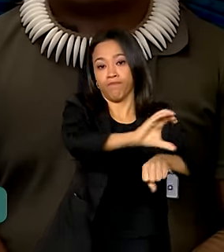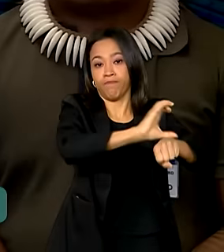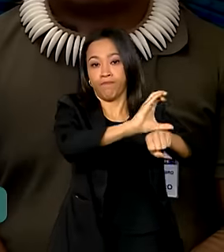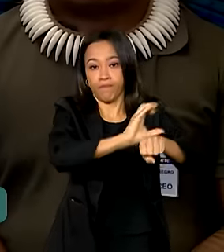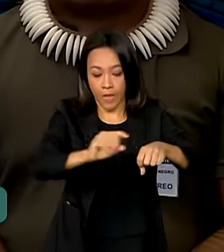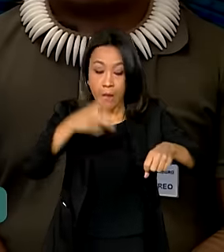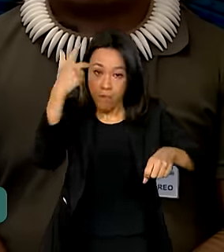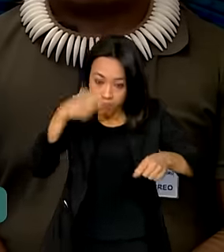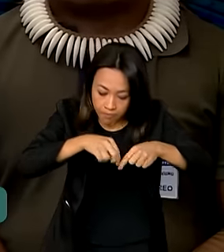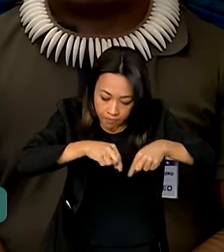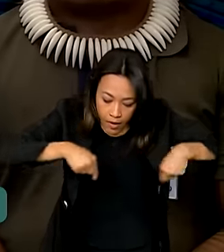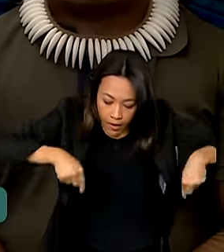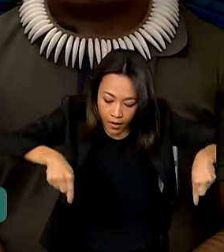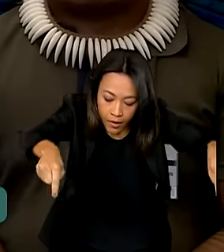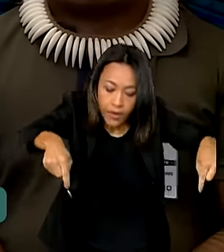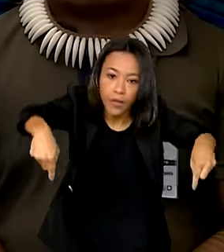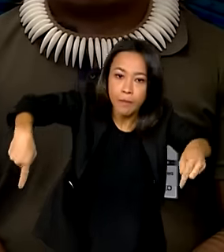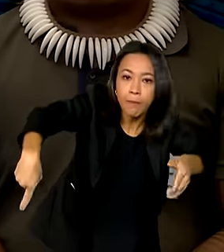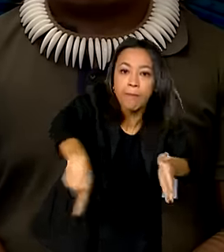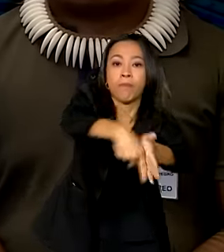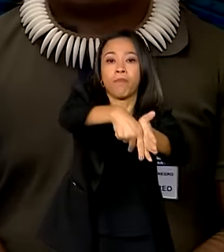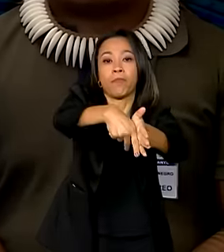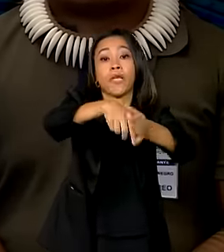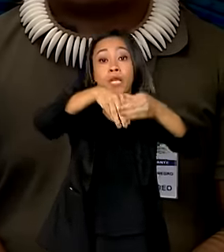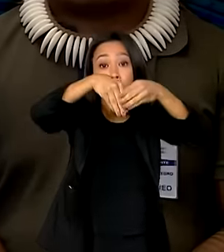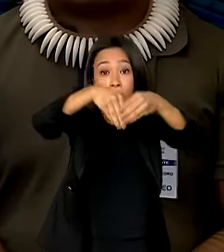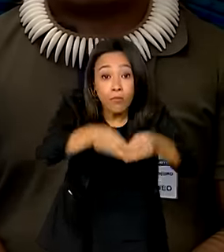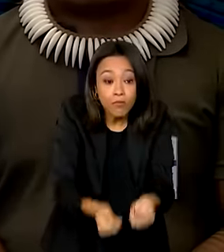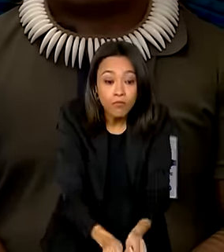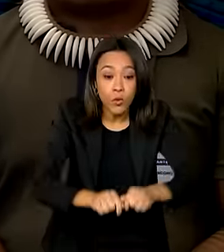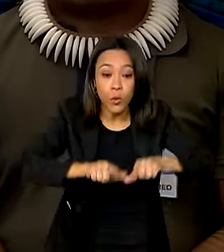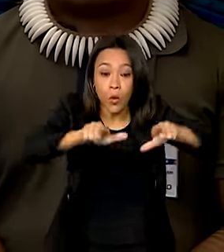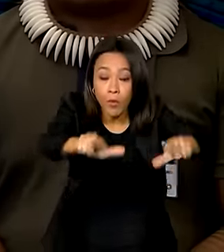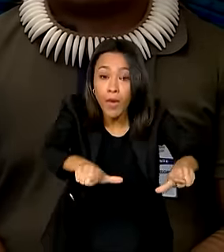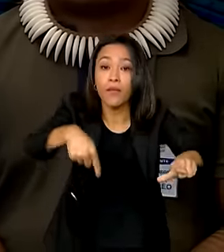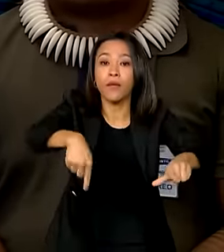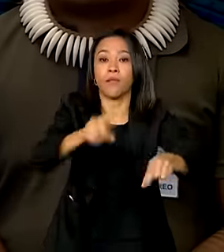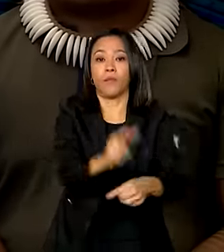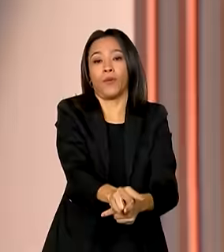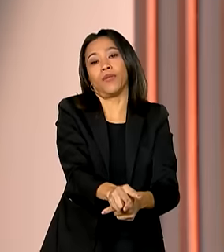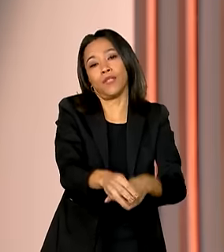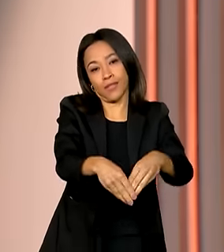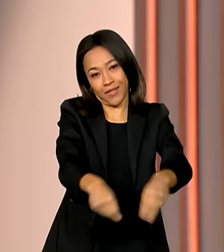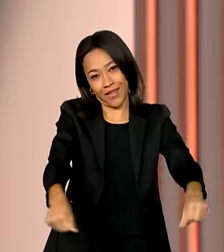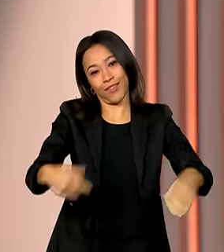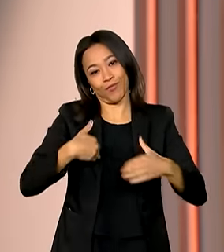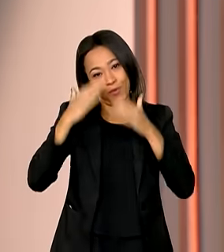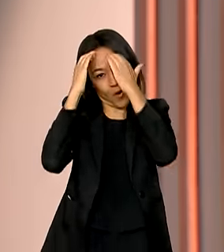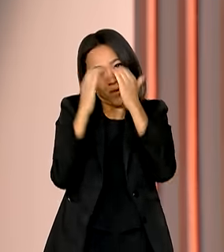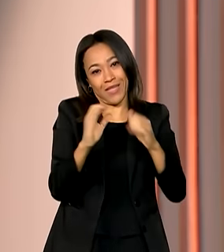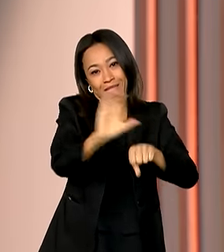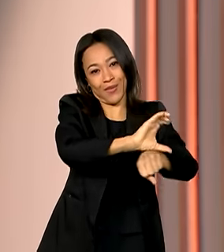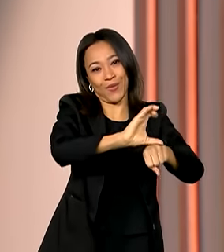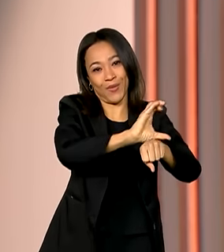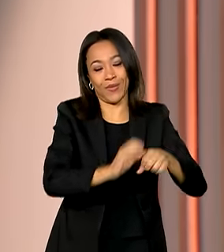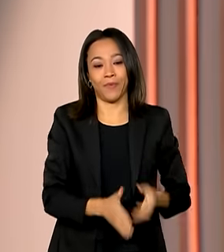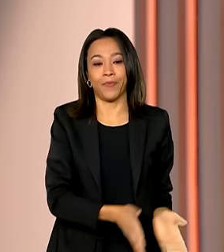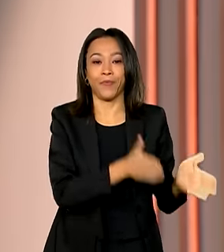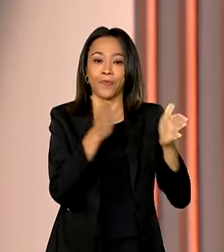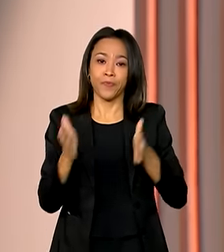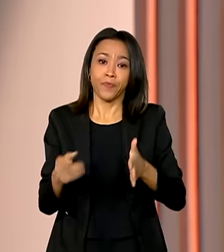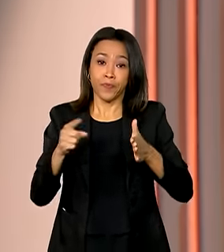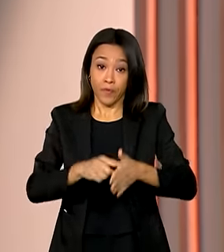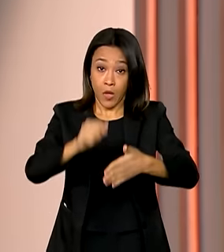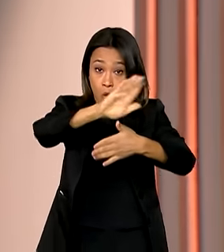proteger as terras indígenas. Nós estamos cumprindo esse mandamento constitucional. Os limites terrestres